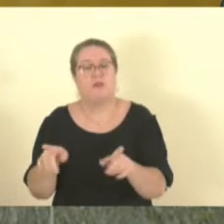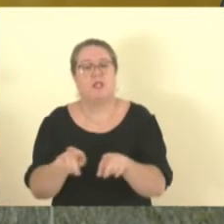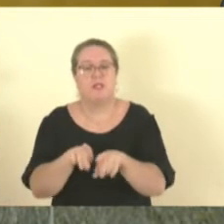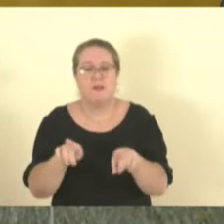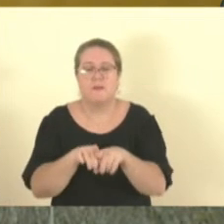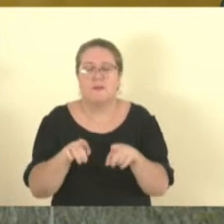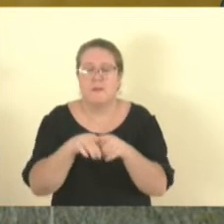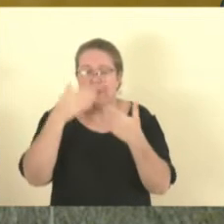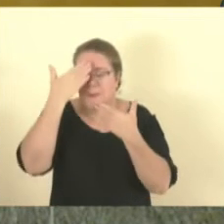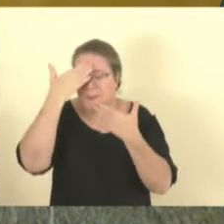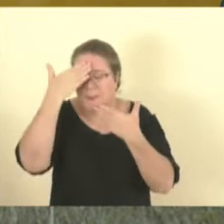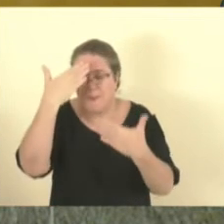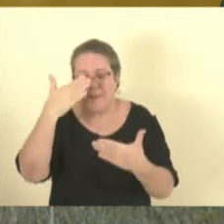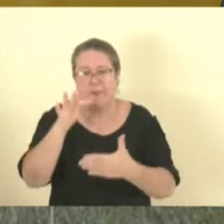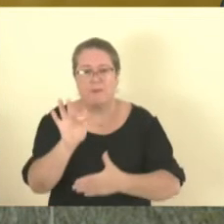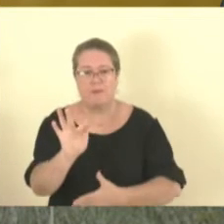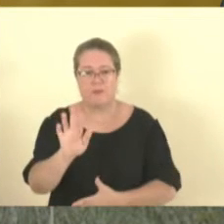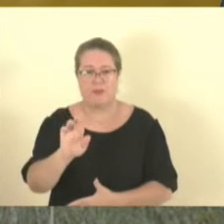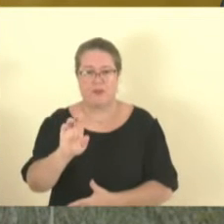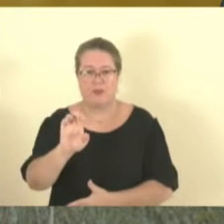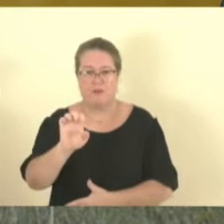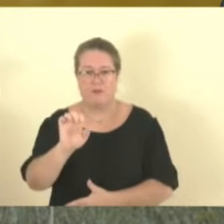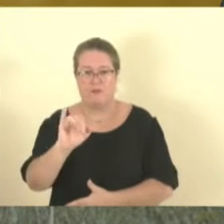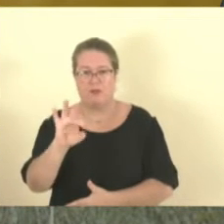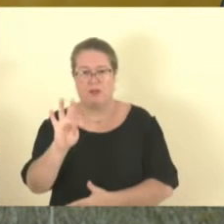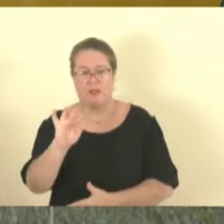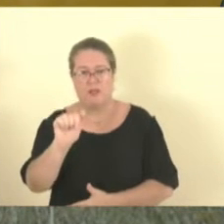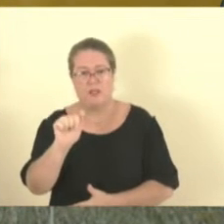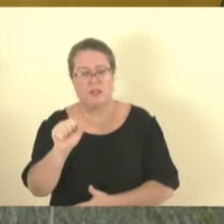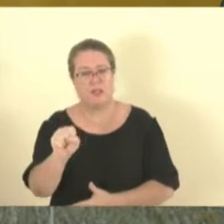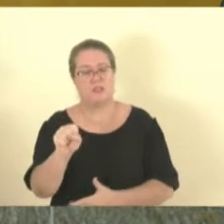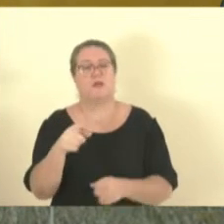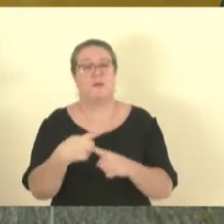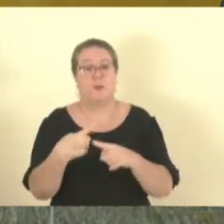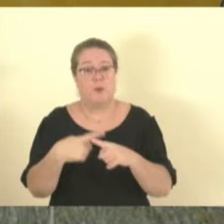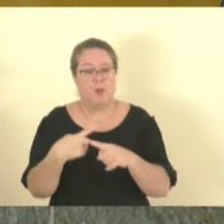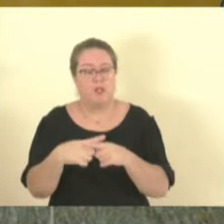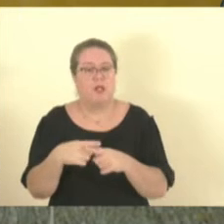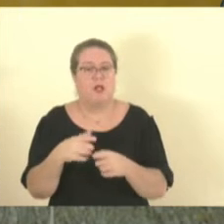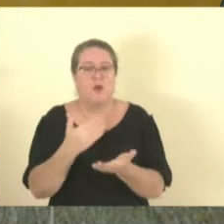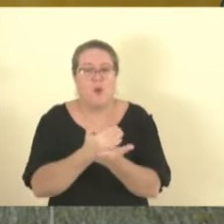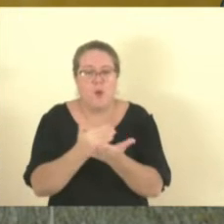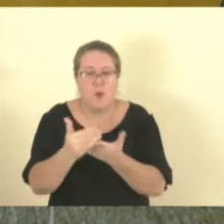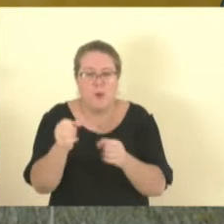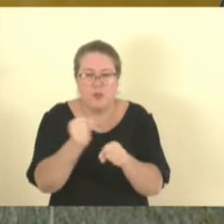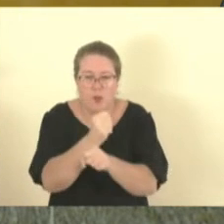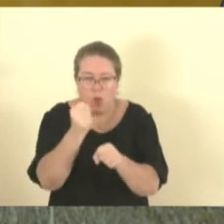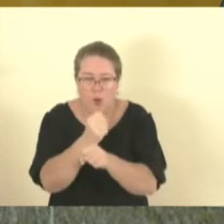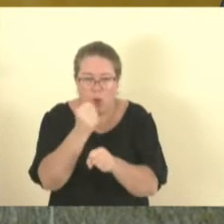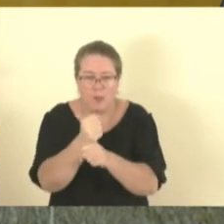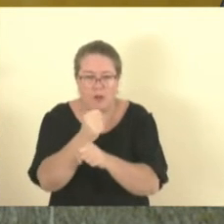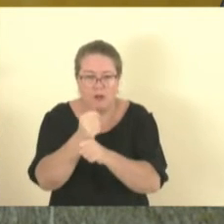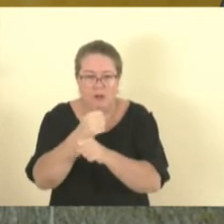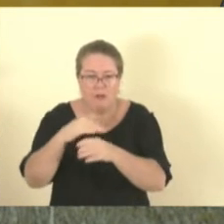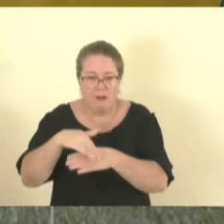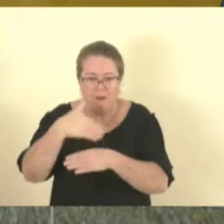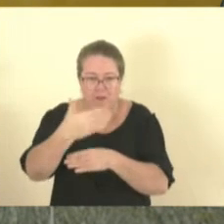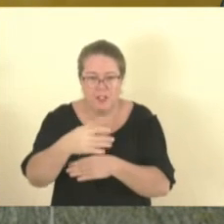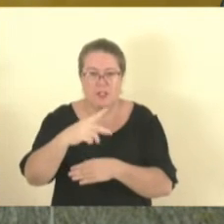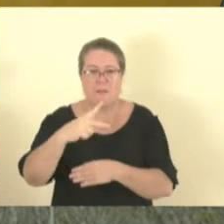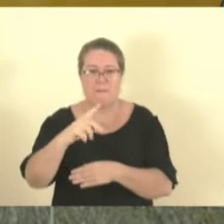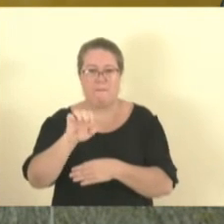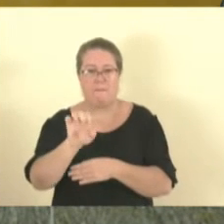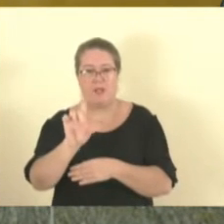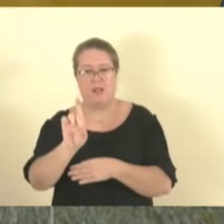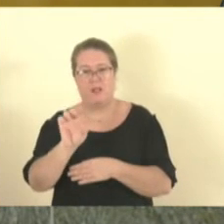início das obras ali da rotatória em frente, o loteamento portal ali em frente à pedreira, mas